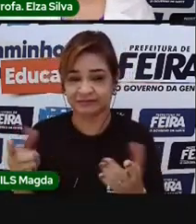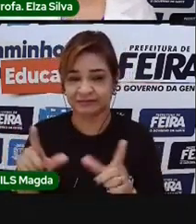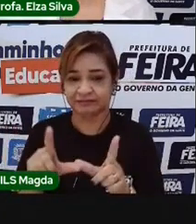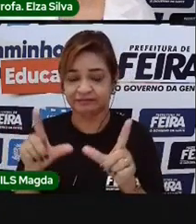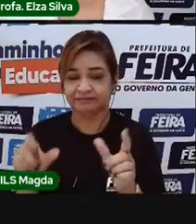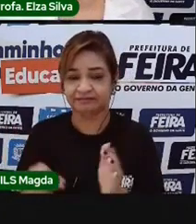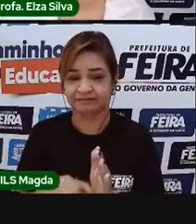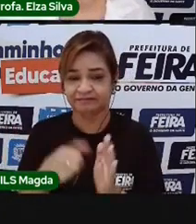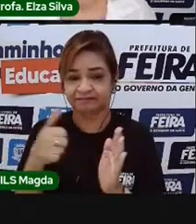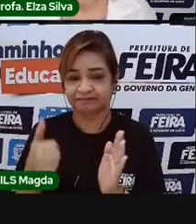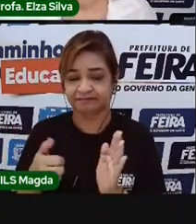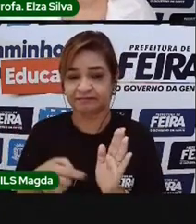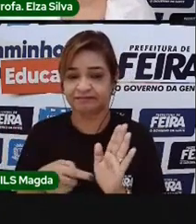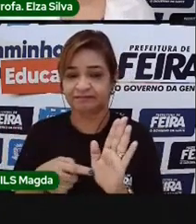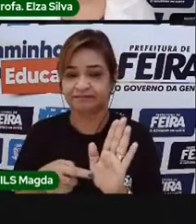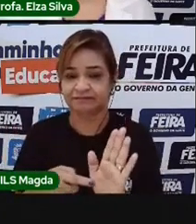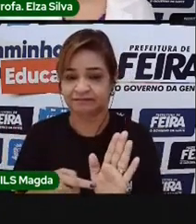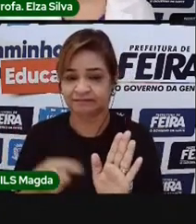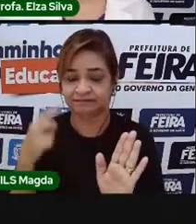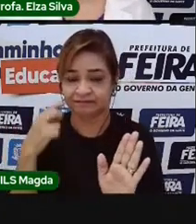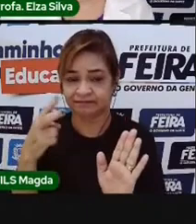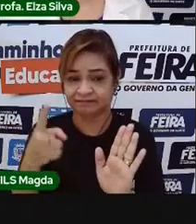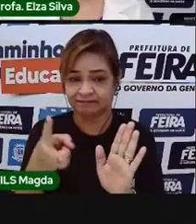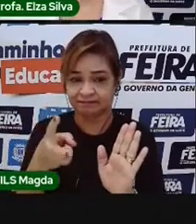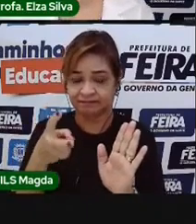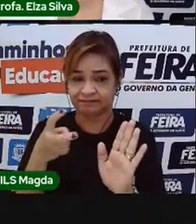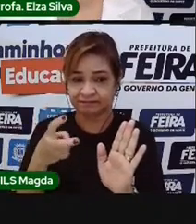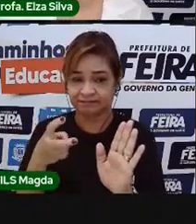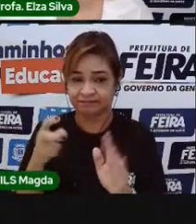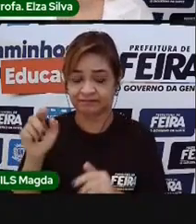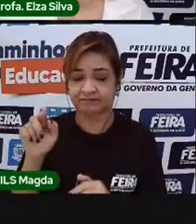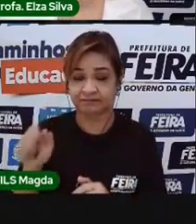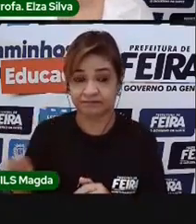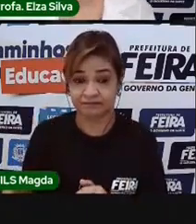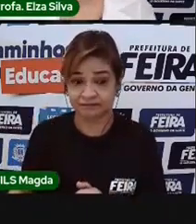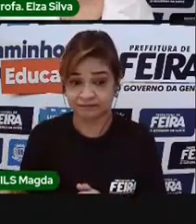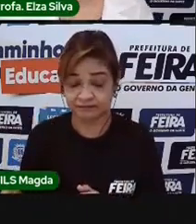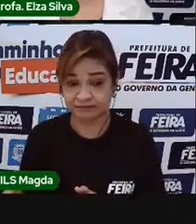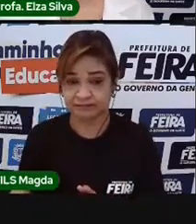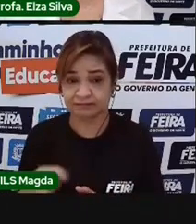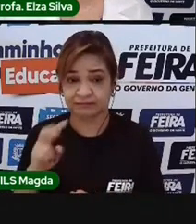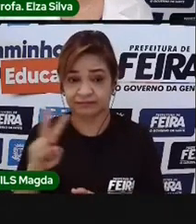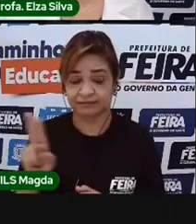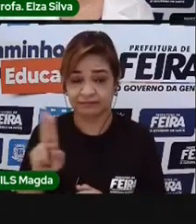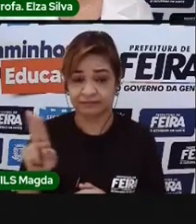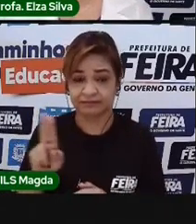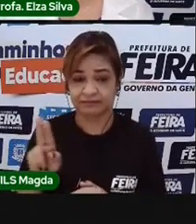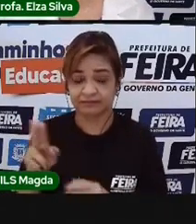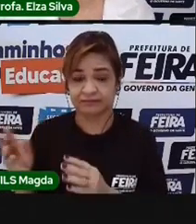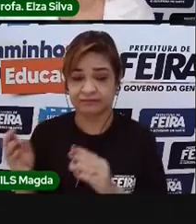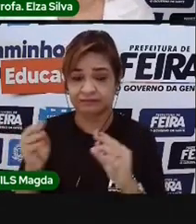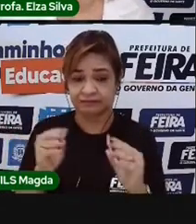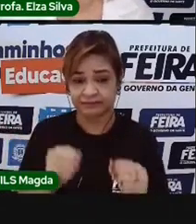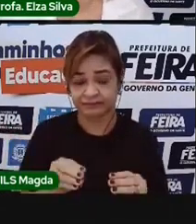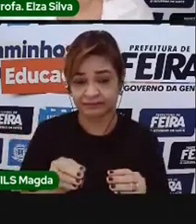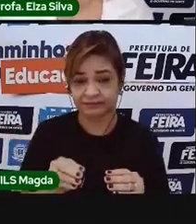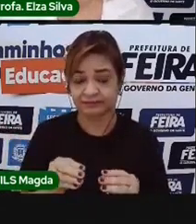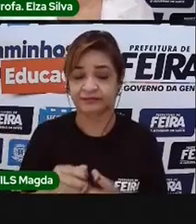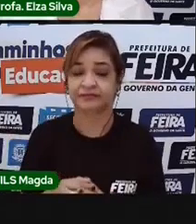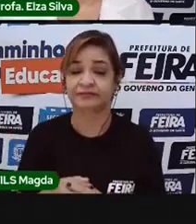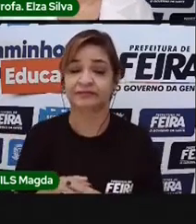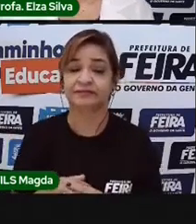primeira página do site, porque quando vocês clicarem no endereço, vocês terão acesso a esta página.